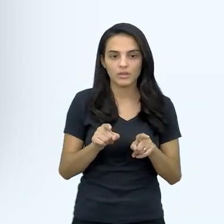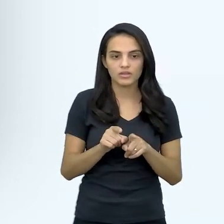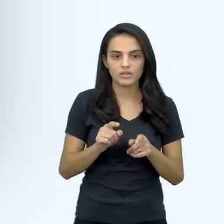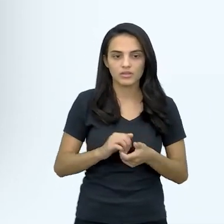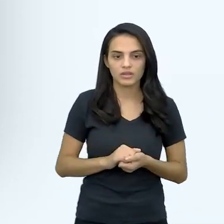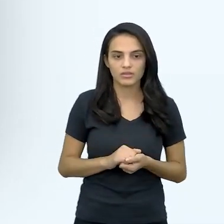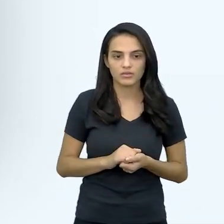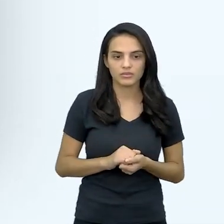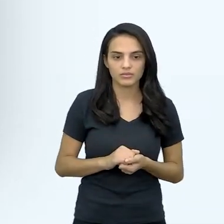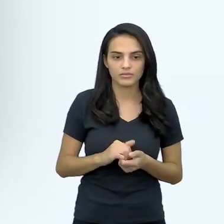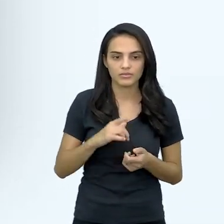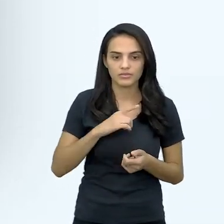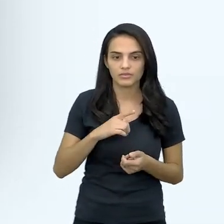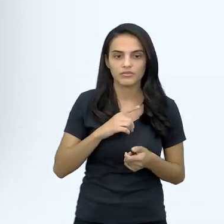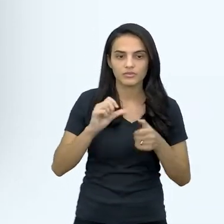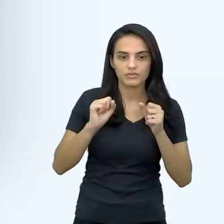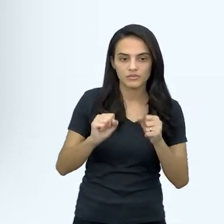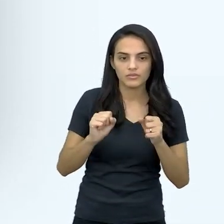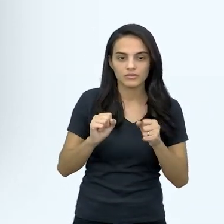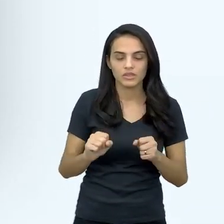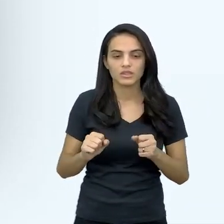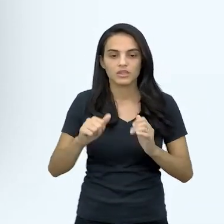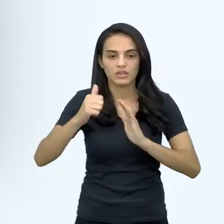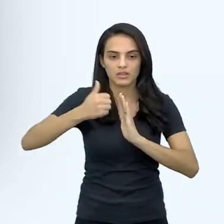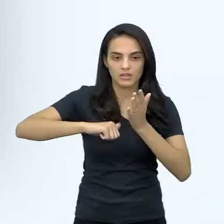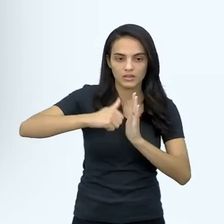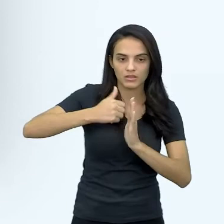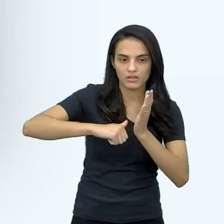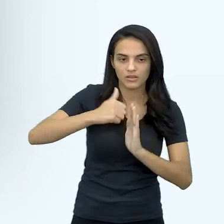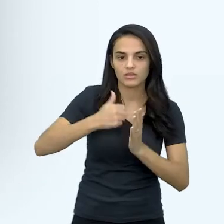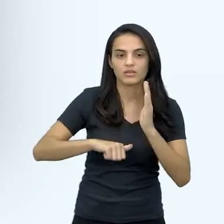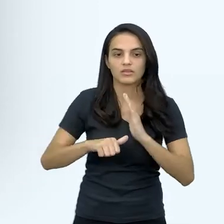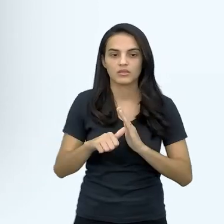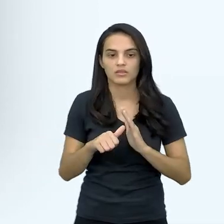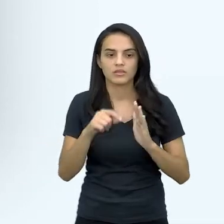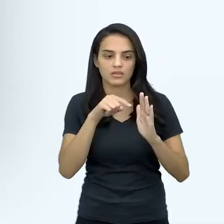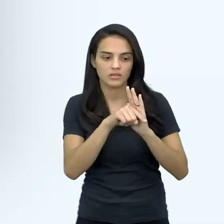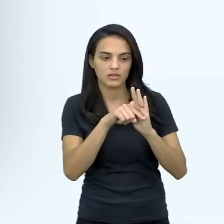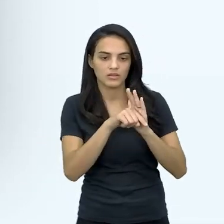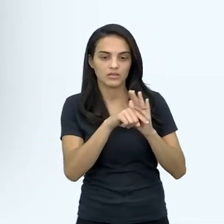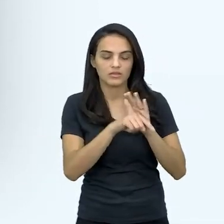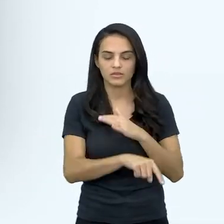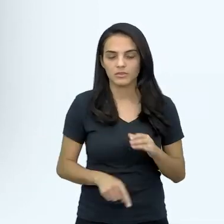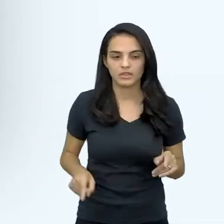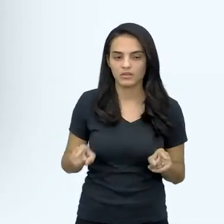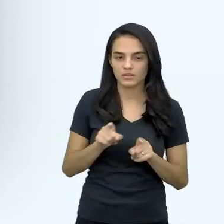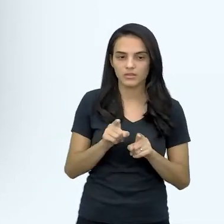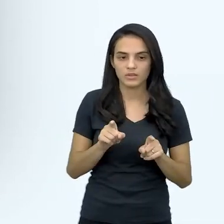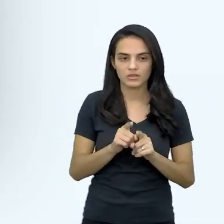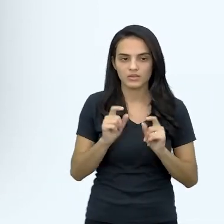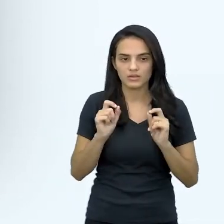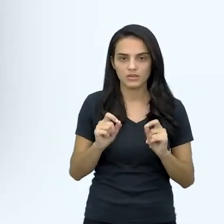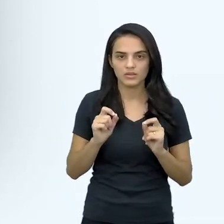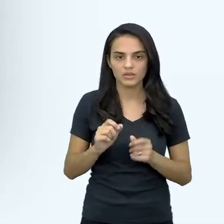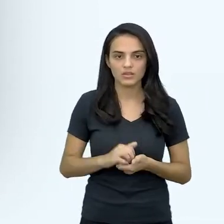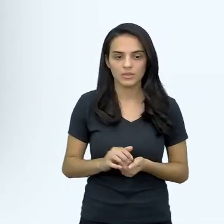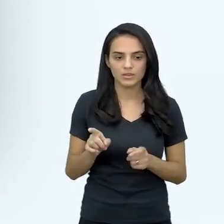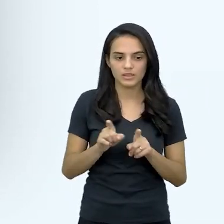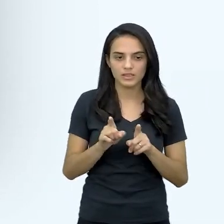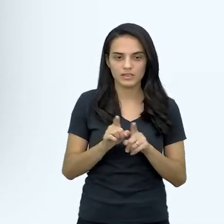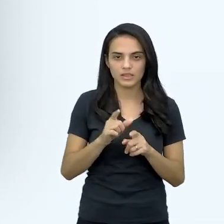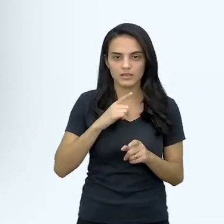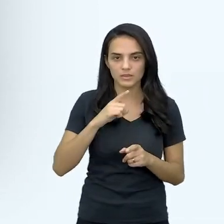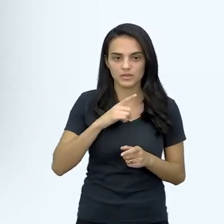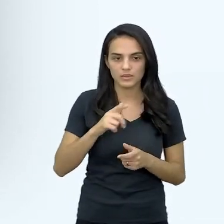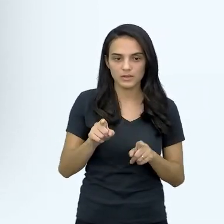ou crônica, né, e pode variar, né, de leve a grave, né, entendeu. Essa anemia, né, ou essa